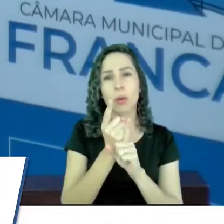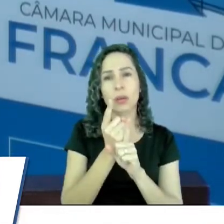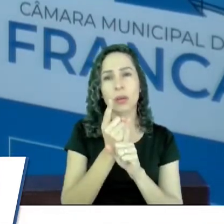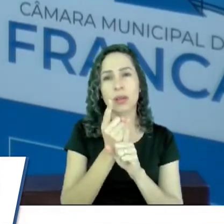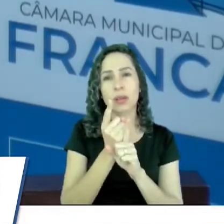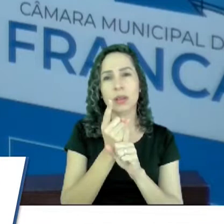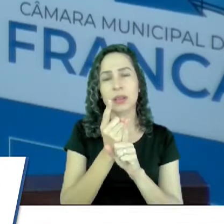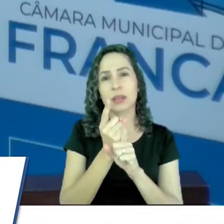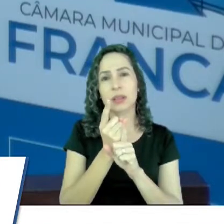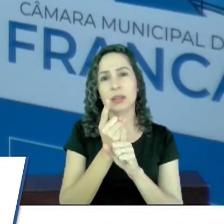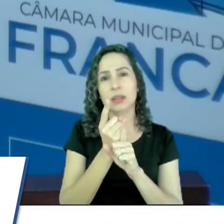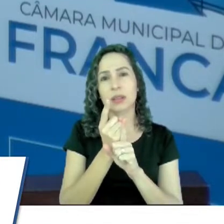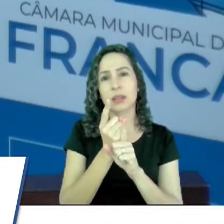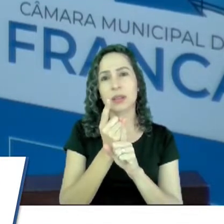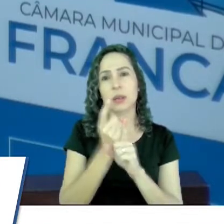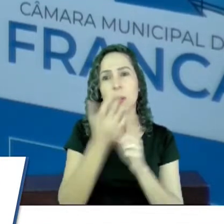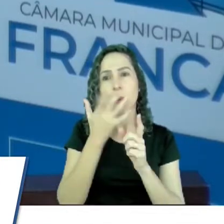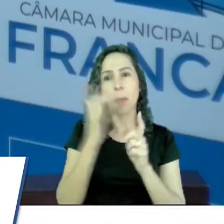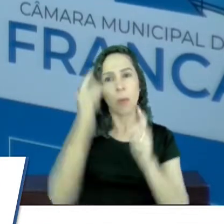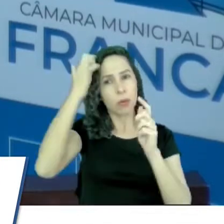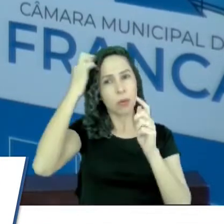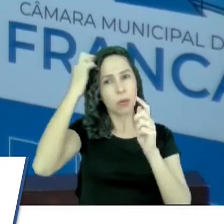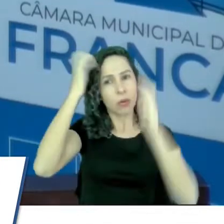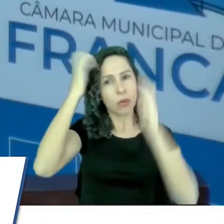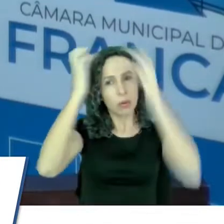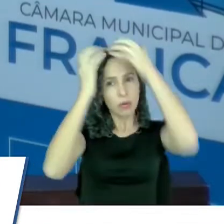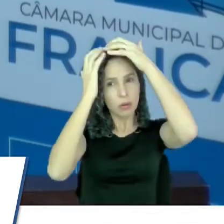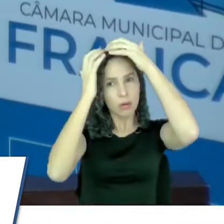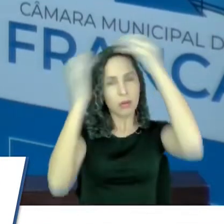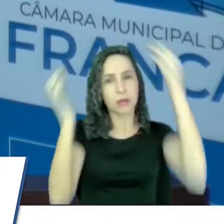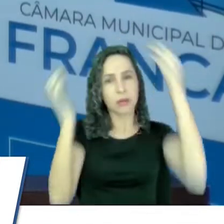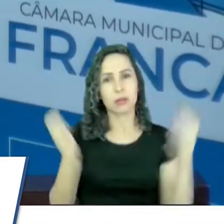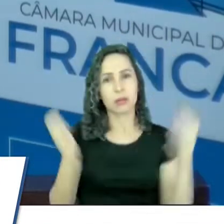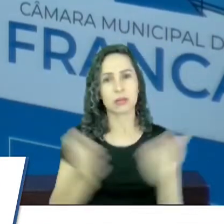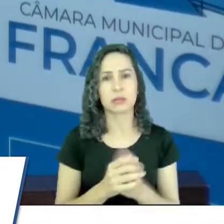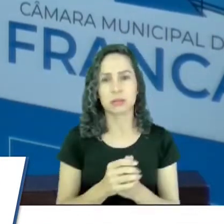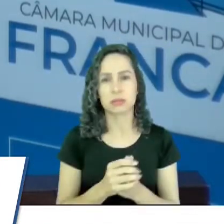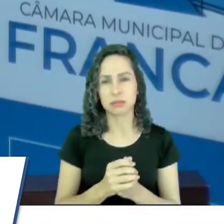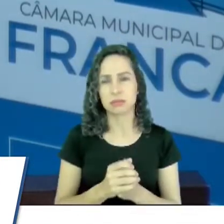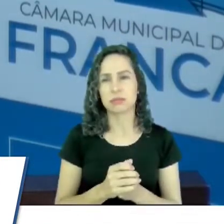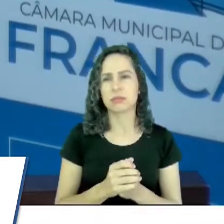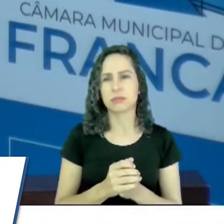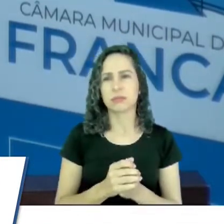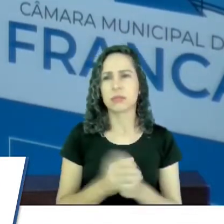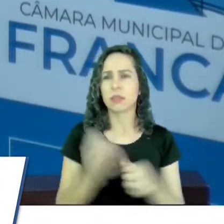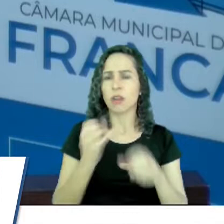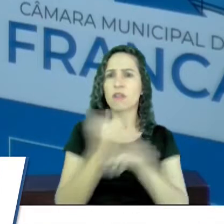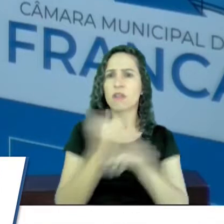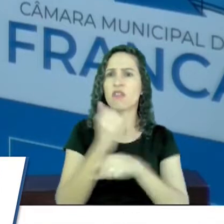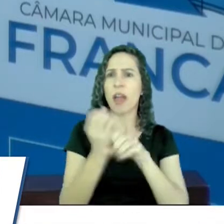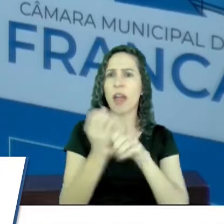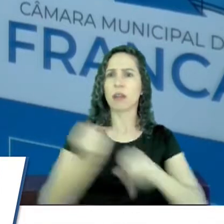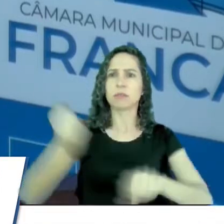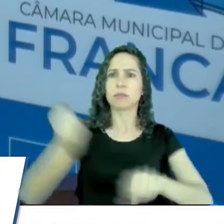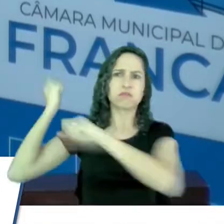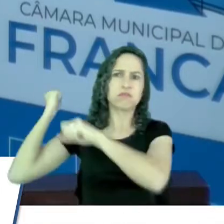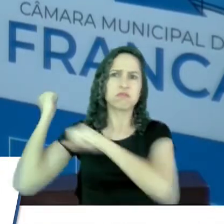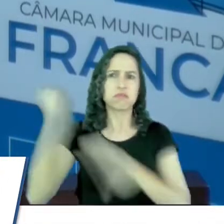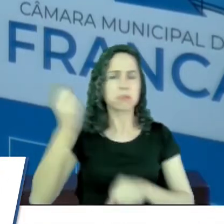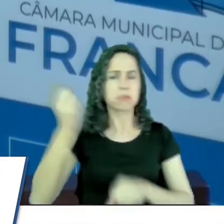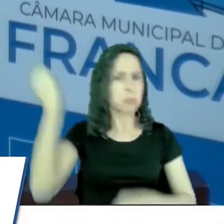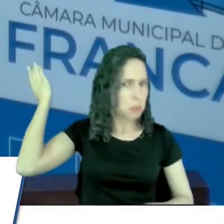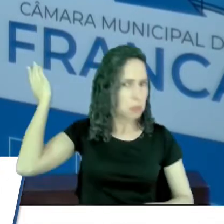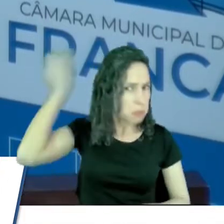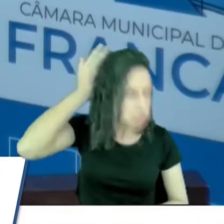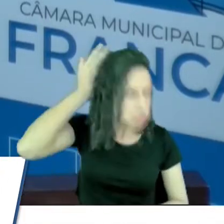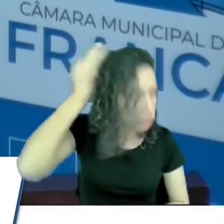ósseo craniano. Então, assim, gente, foi uma barra de ferro pelas costas e no meio da cabeça. Não foi